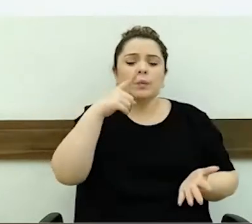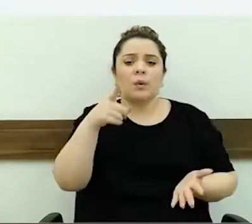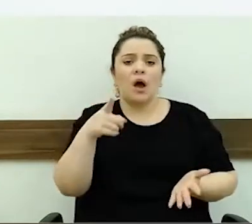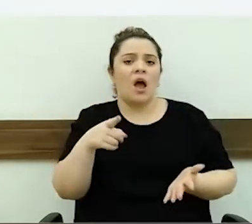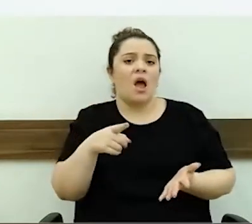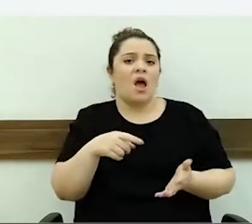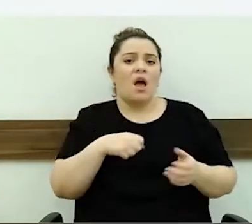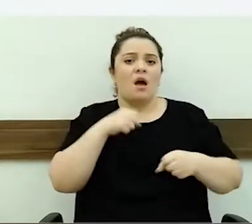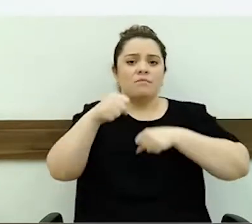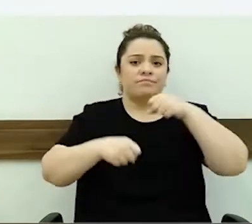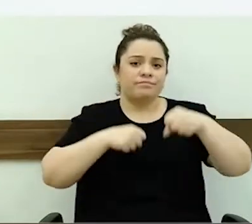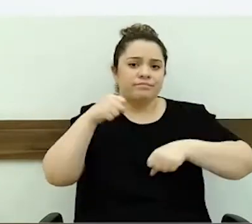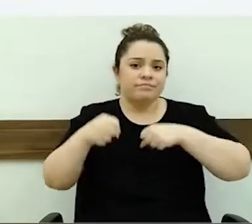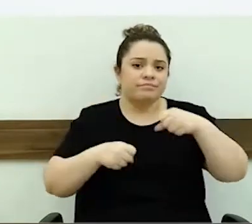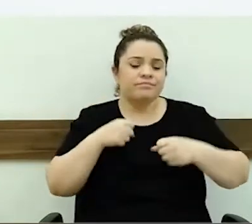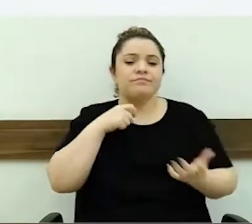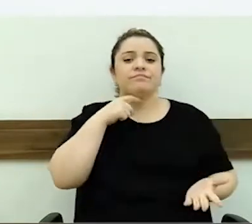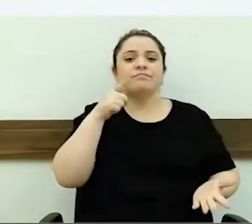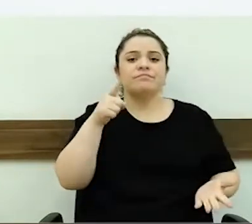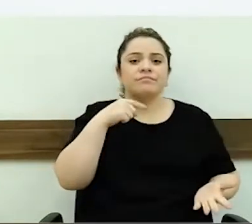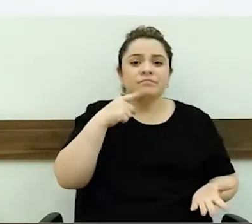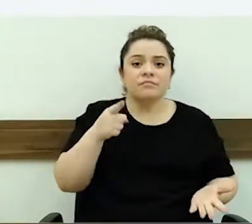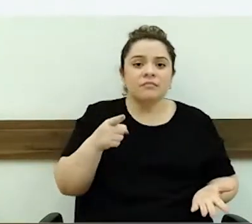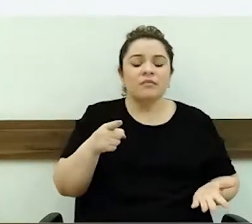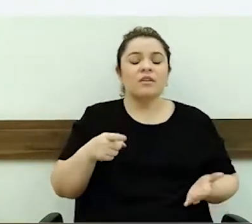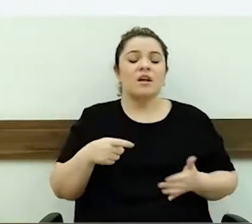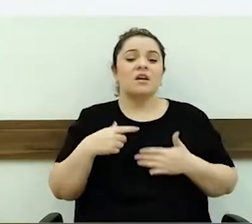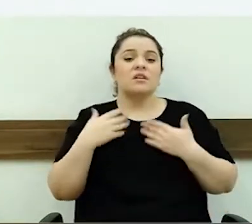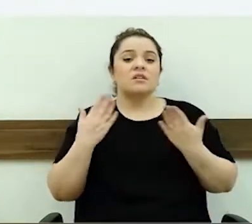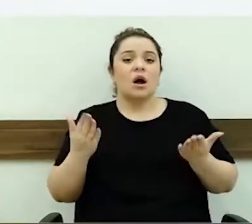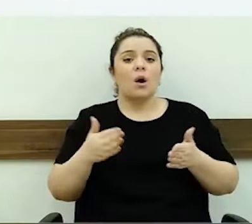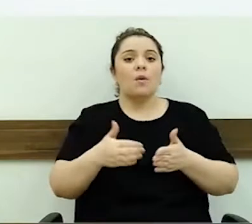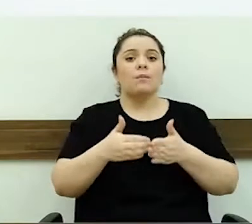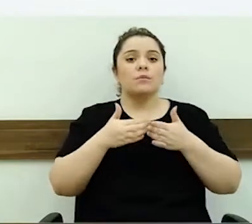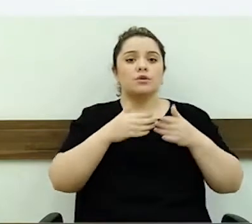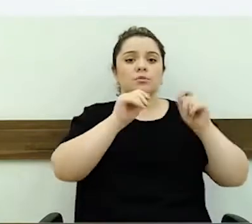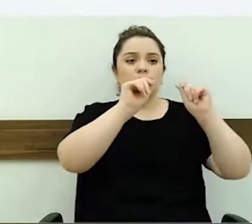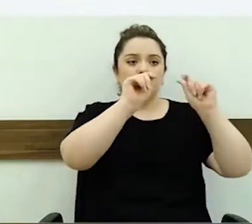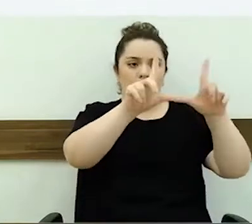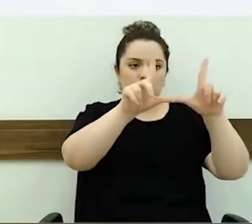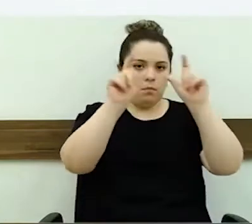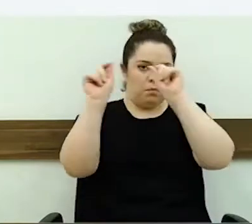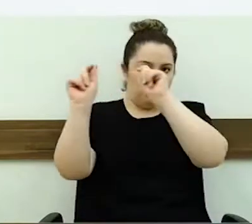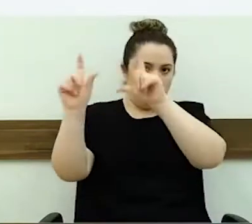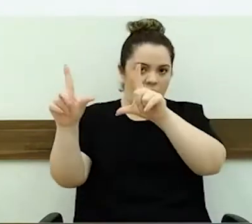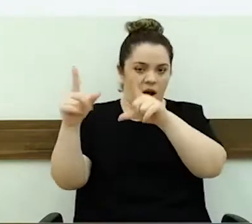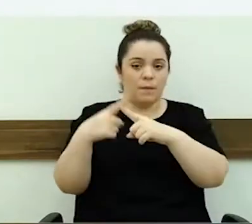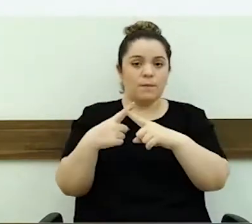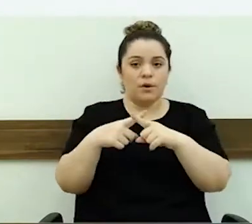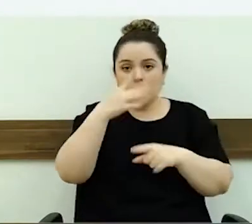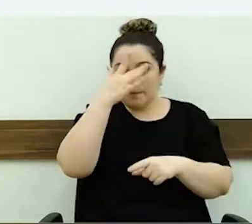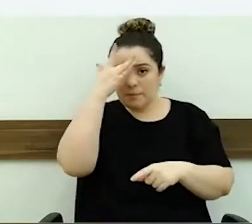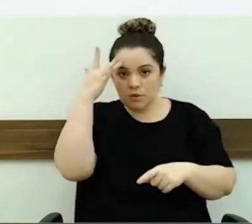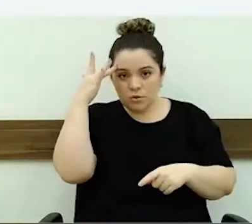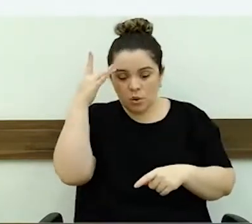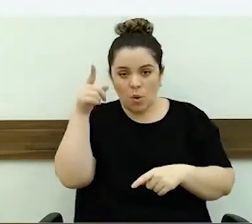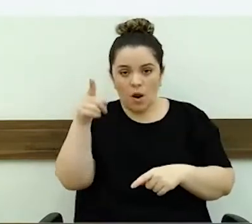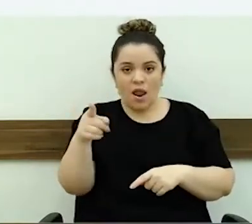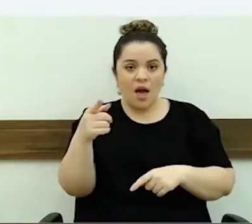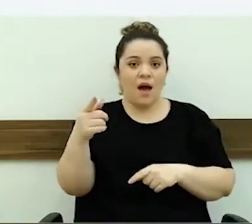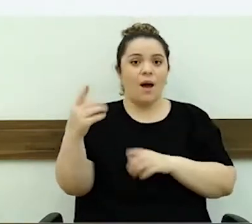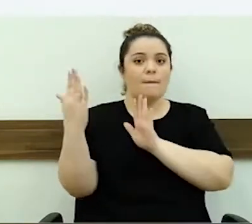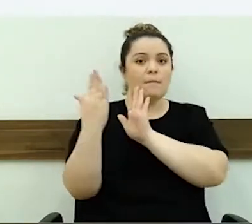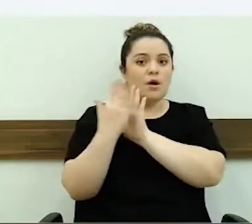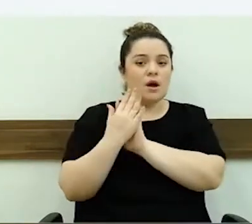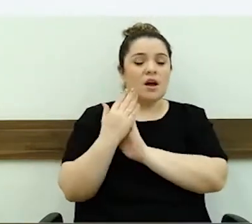andar com a bicicleta. Então, pedi para que colocasse placa, porque eu fui procurada por uma munícipe, na semana passada, que ela